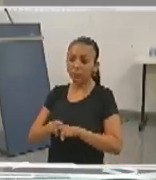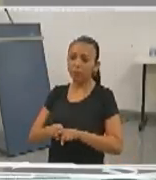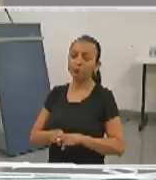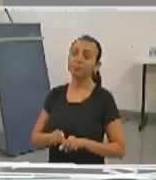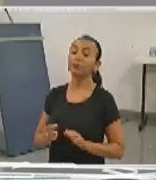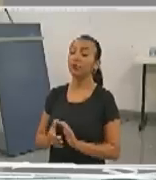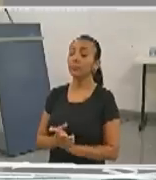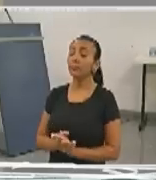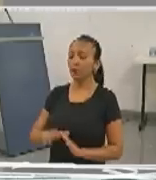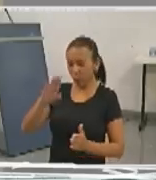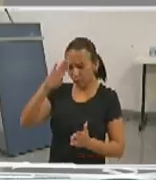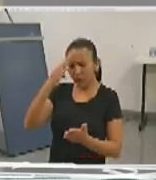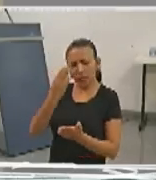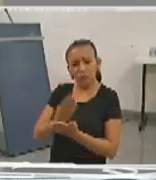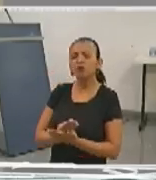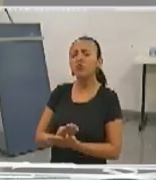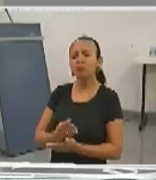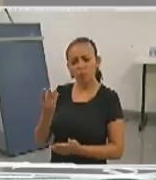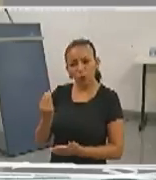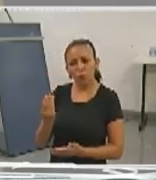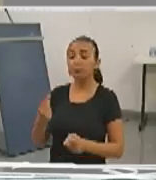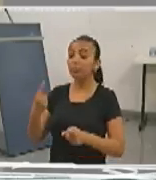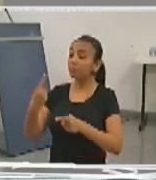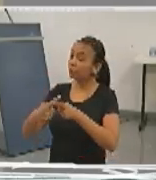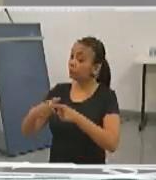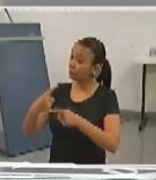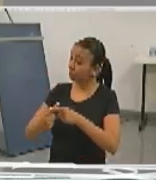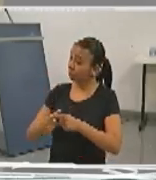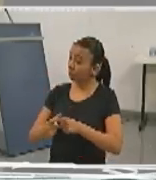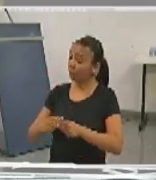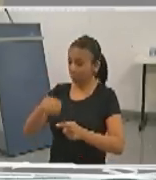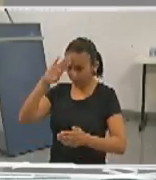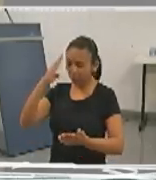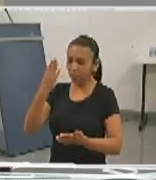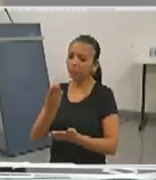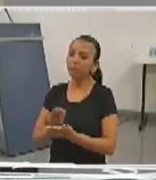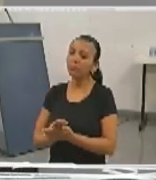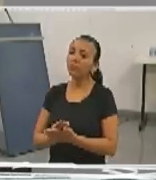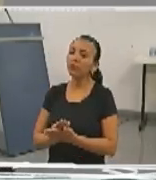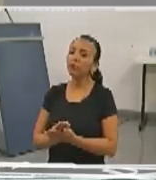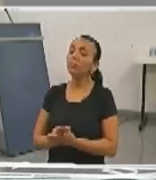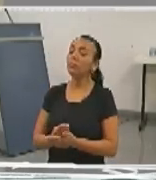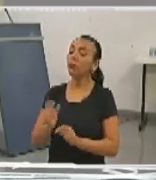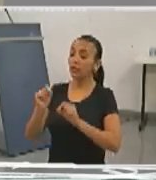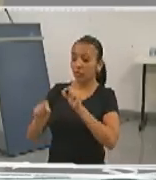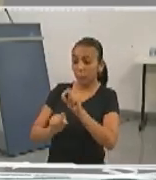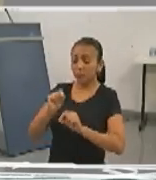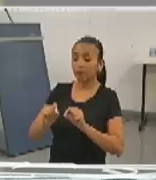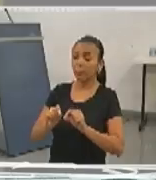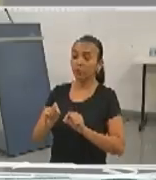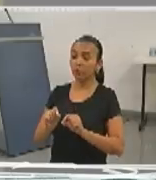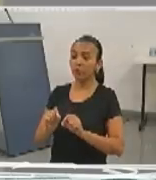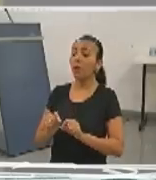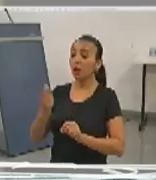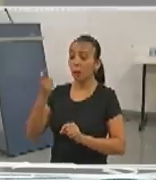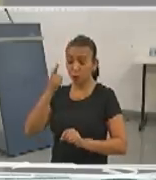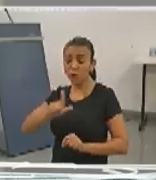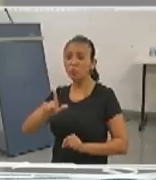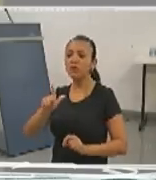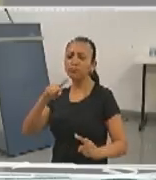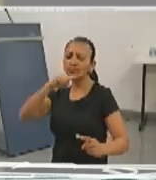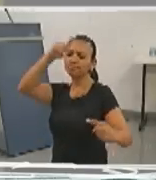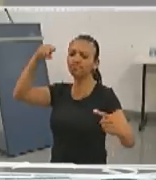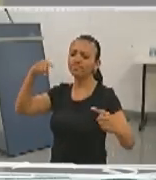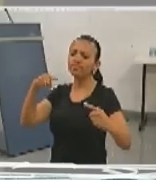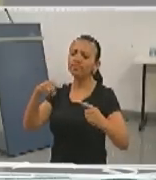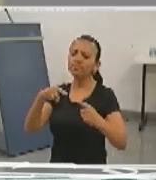dele. Acredito muito nisso. Por quê? Porque eu acredito muito que para nós alcançarmos os